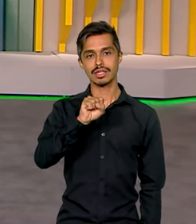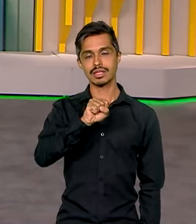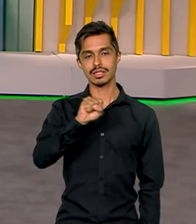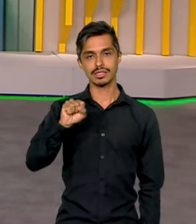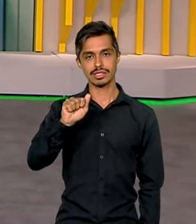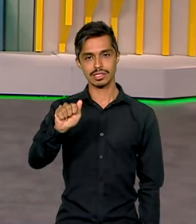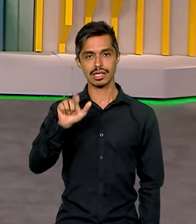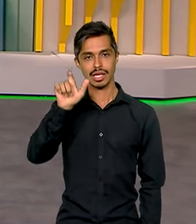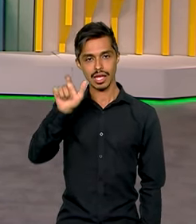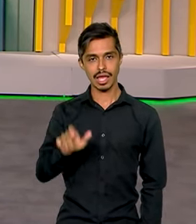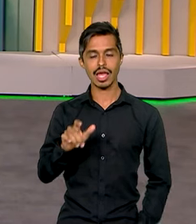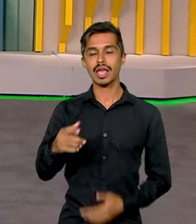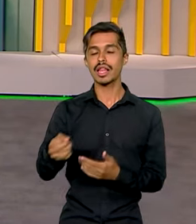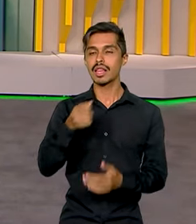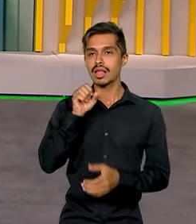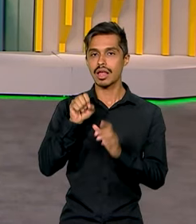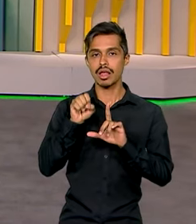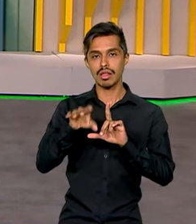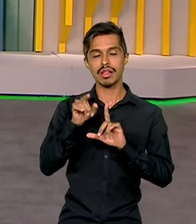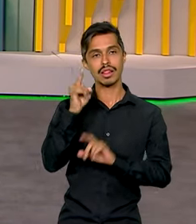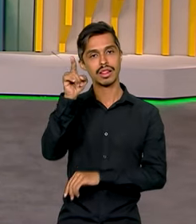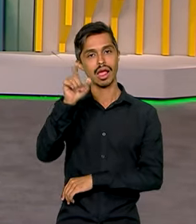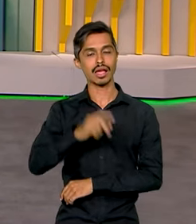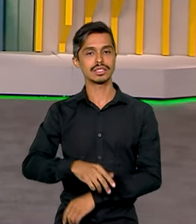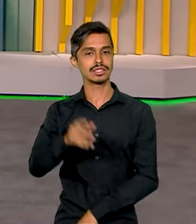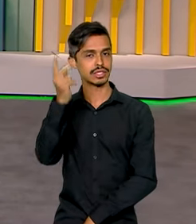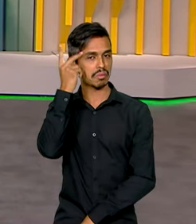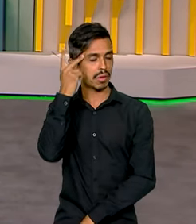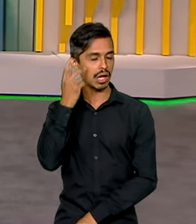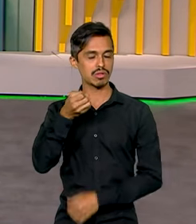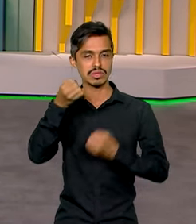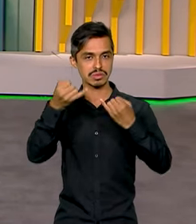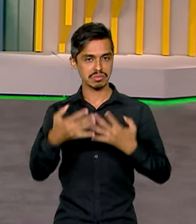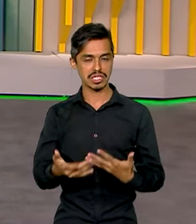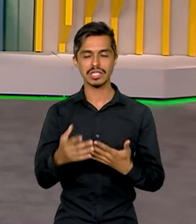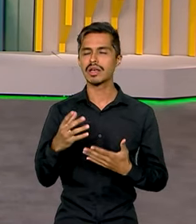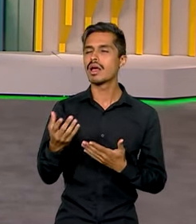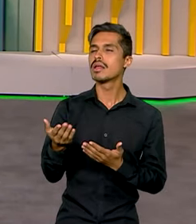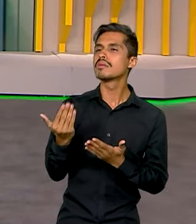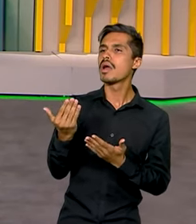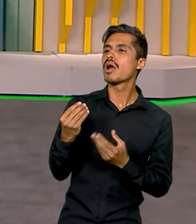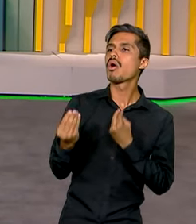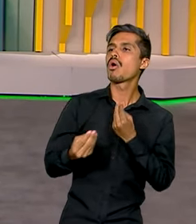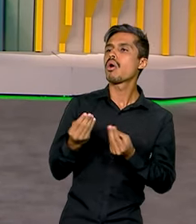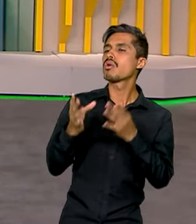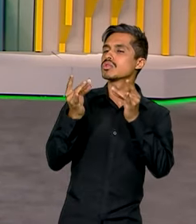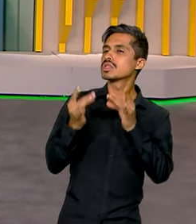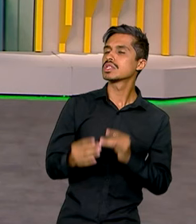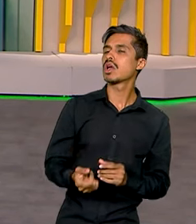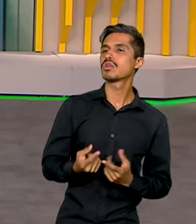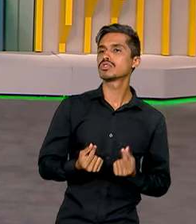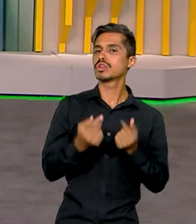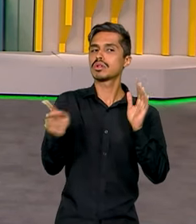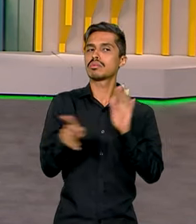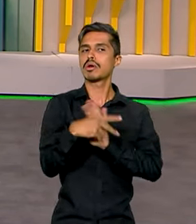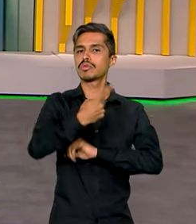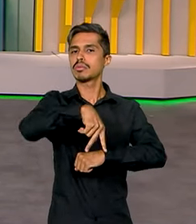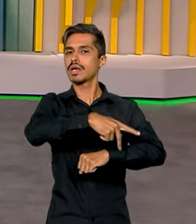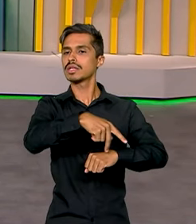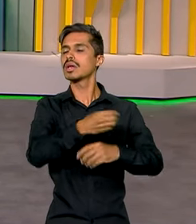vivo com a gente direto de São Paulo. Vanessa, boa noite para você. Conta para nós como é que estão as contas públicas do país.